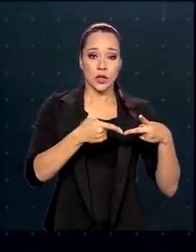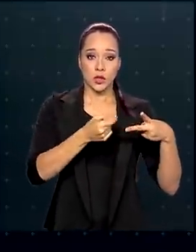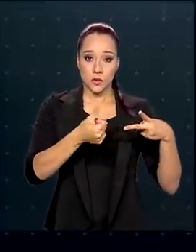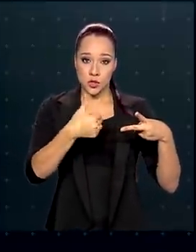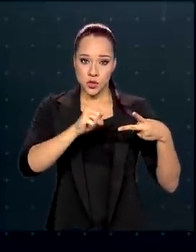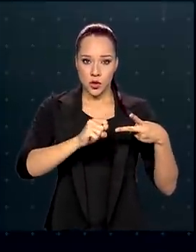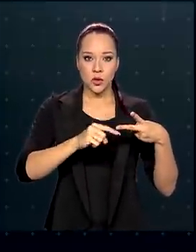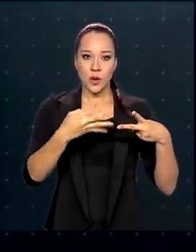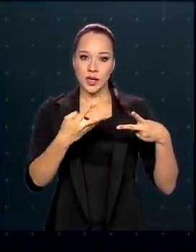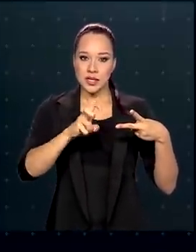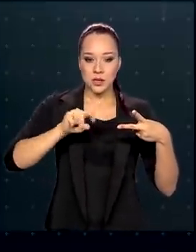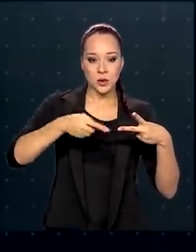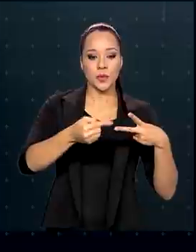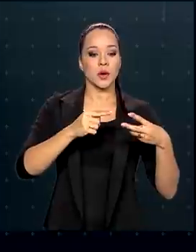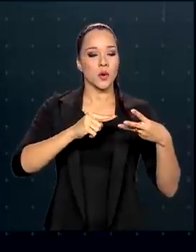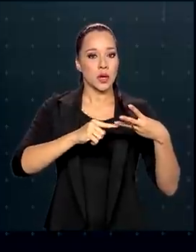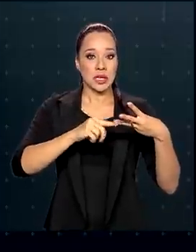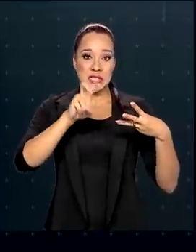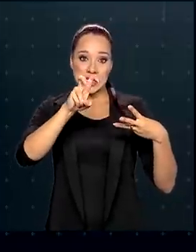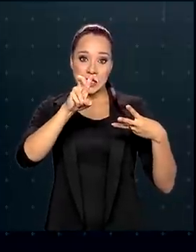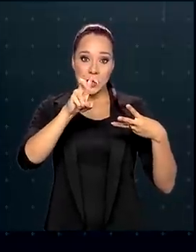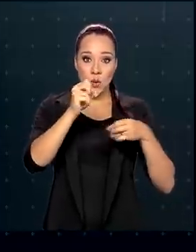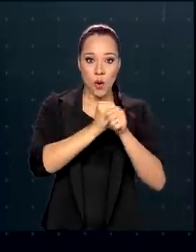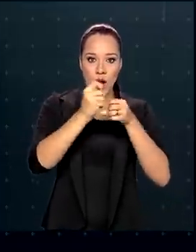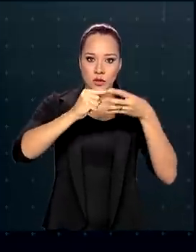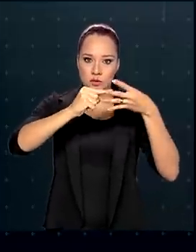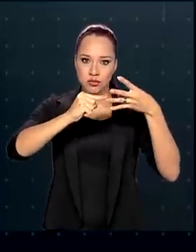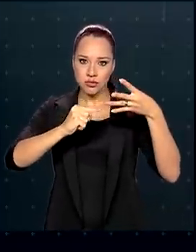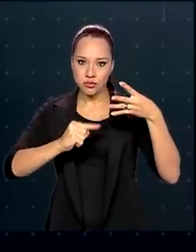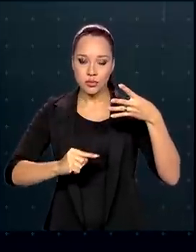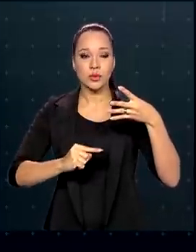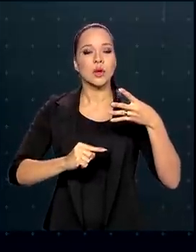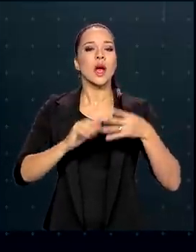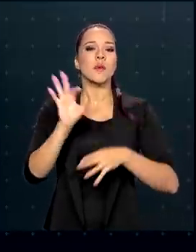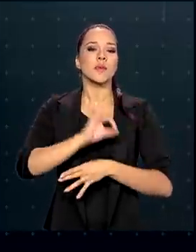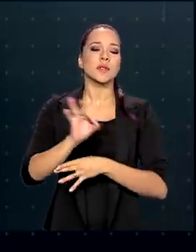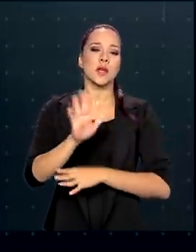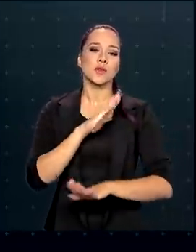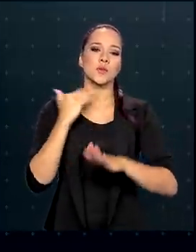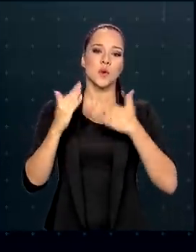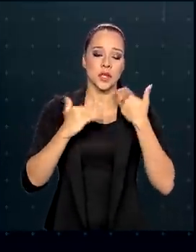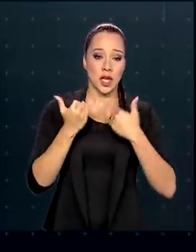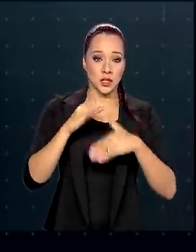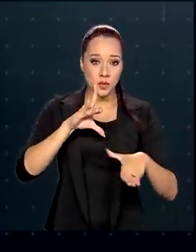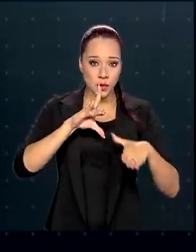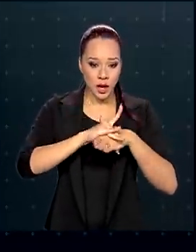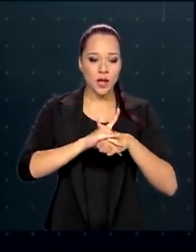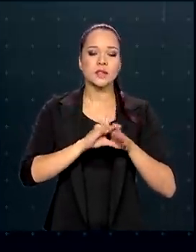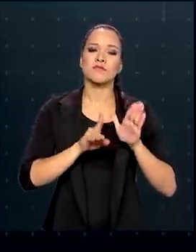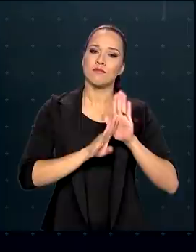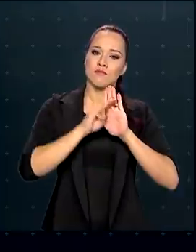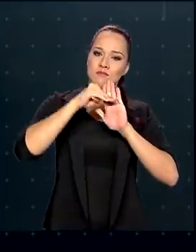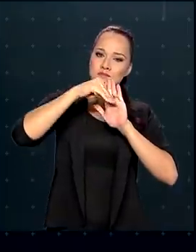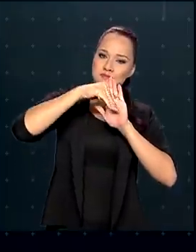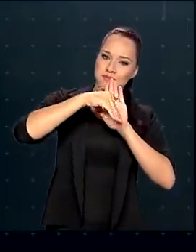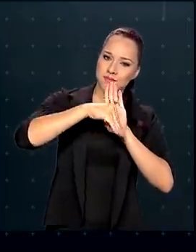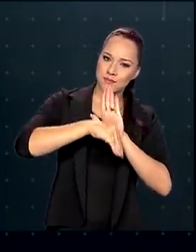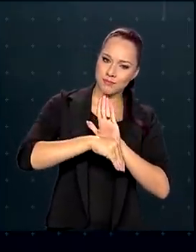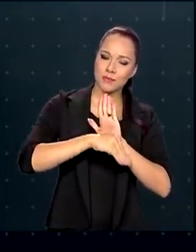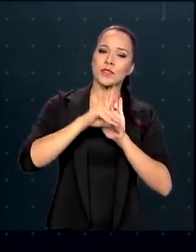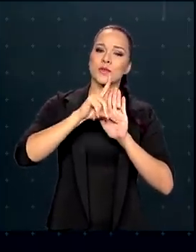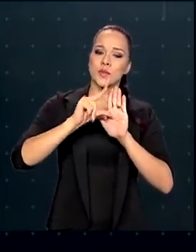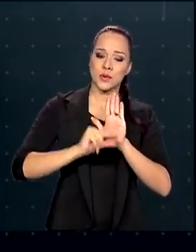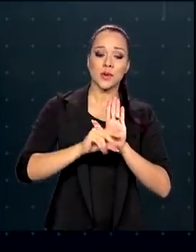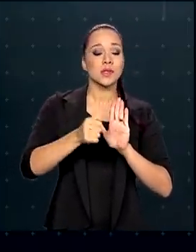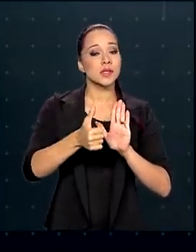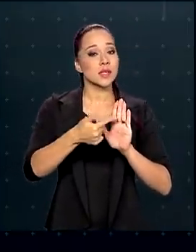45 mil. Nos últimos cinco anos, a taxa de mortalidade por AIDS também apresentou redução